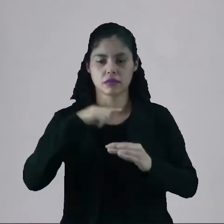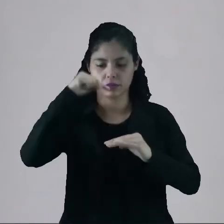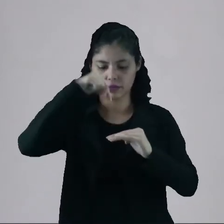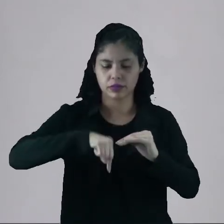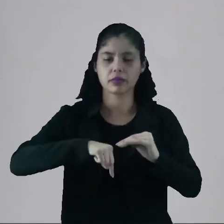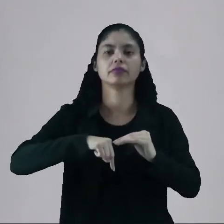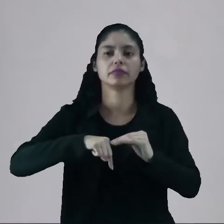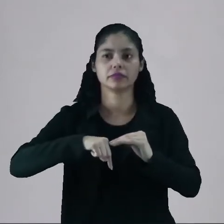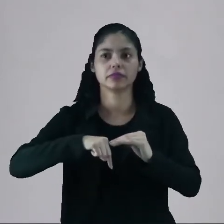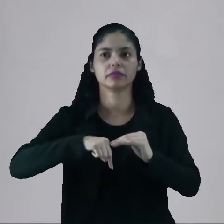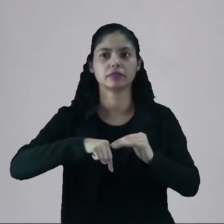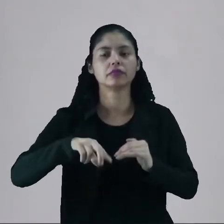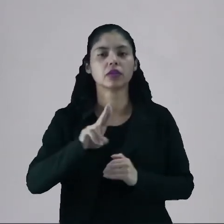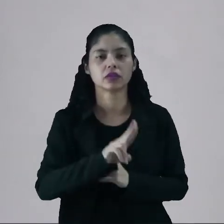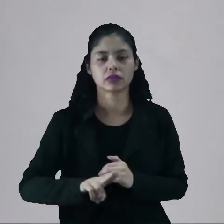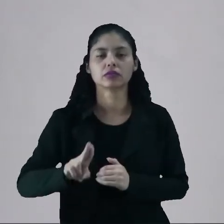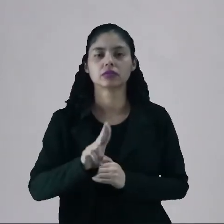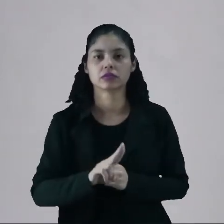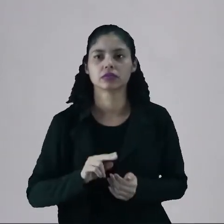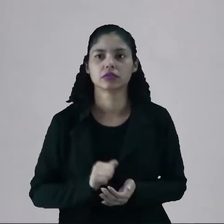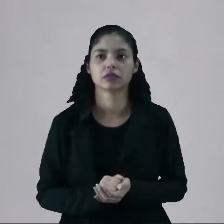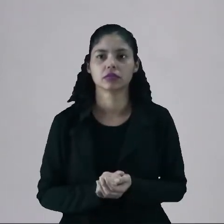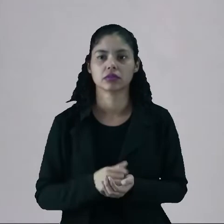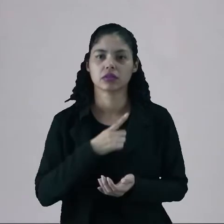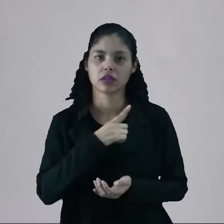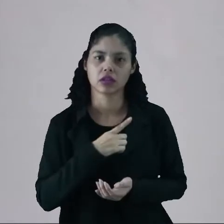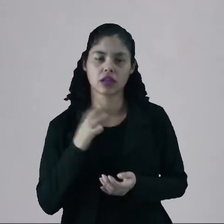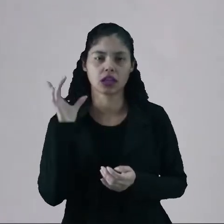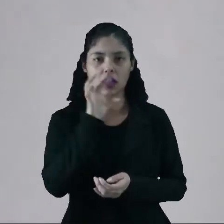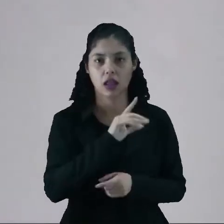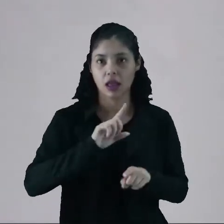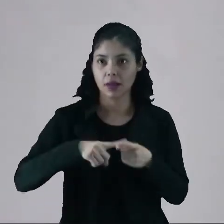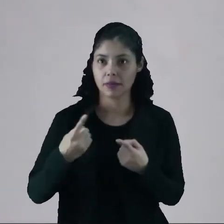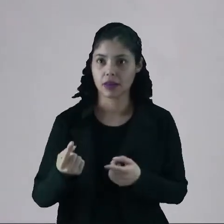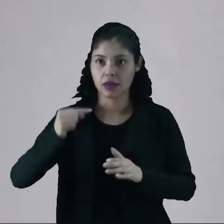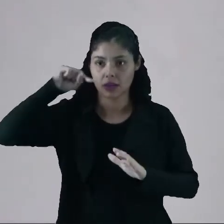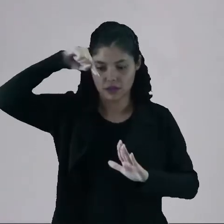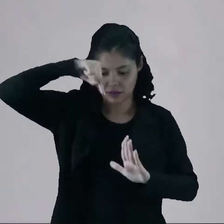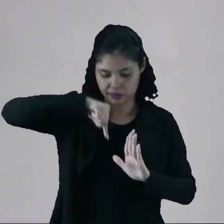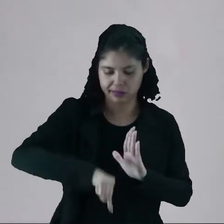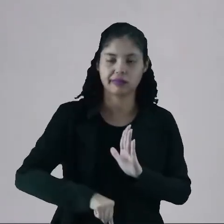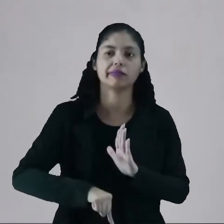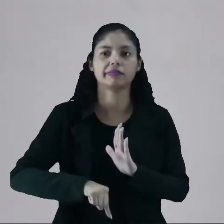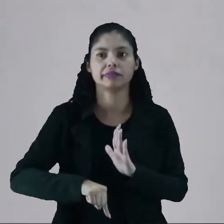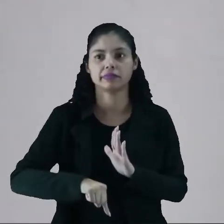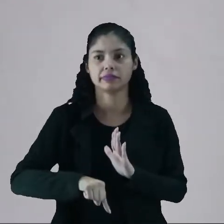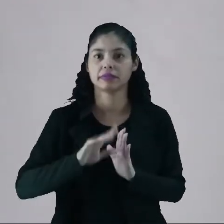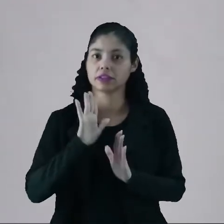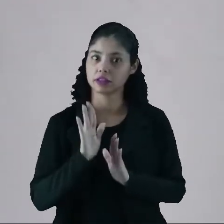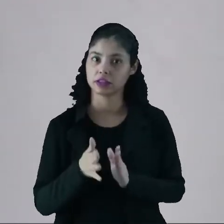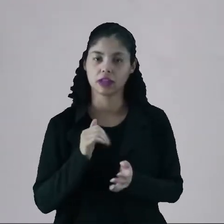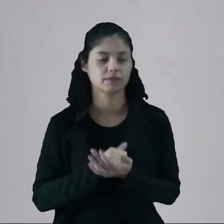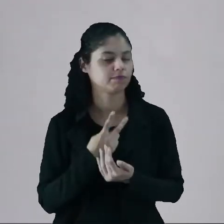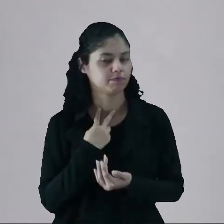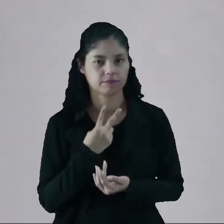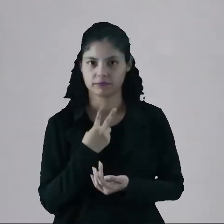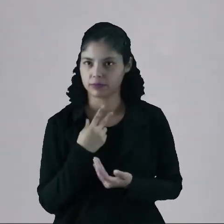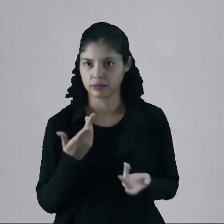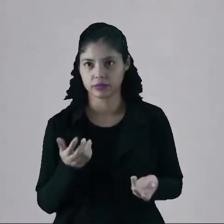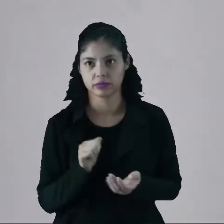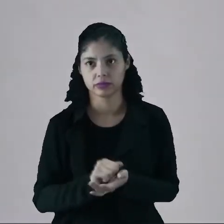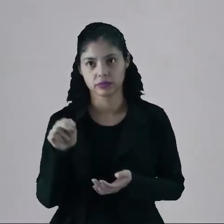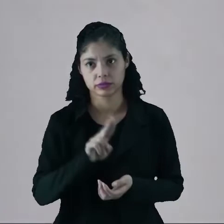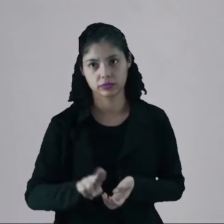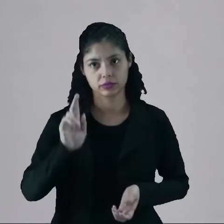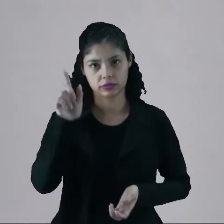já fazer, digamos assim, a captação desse calor. Mas se for em grande profundidade, aí já não compensa, você